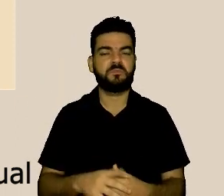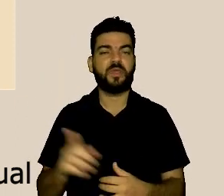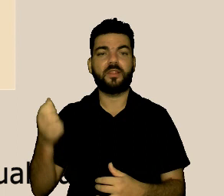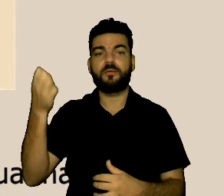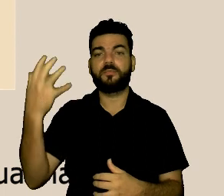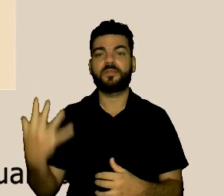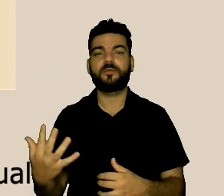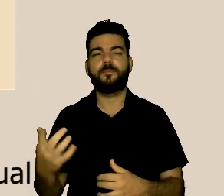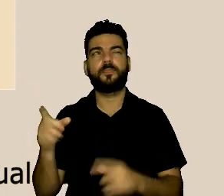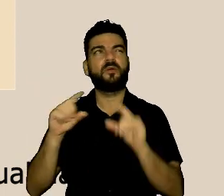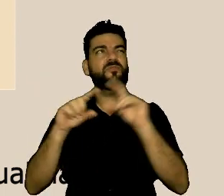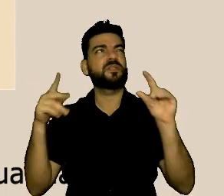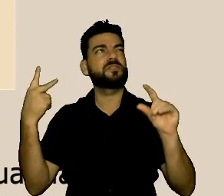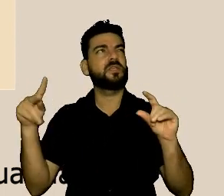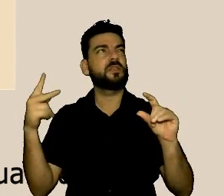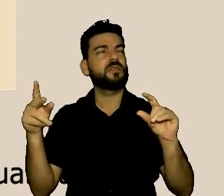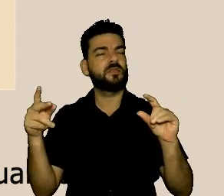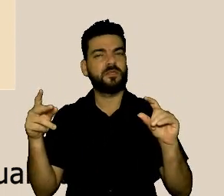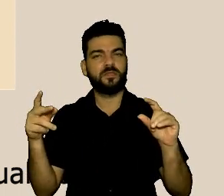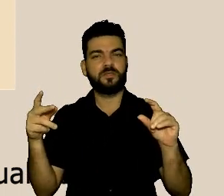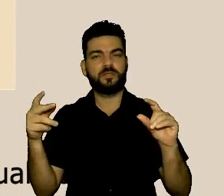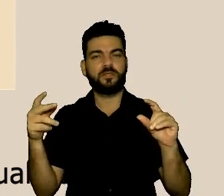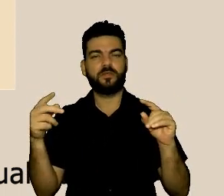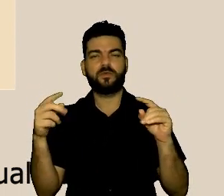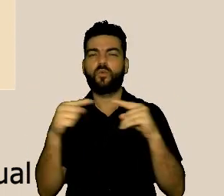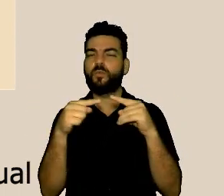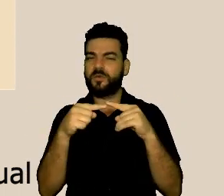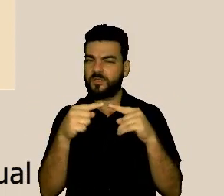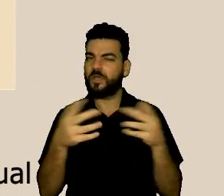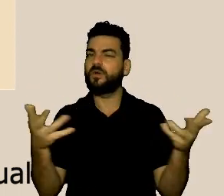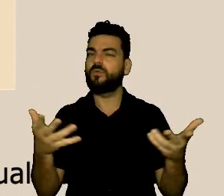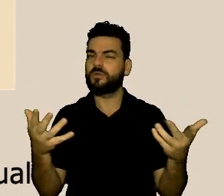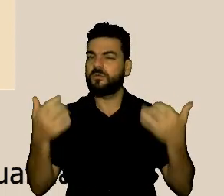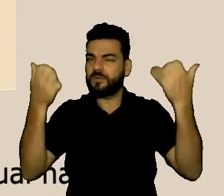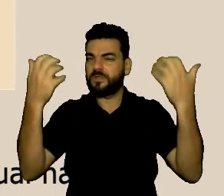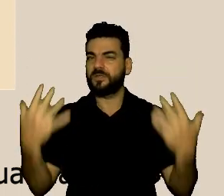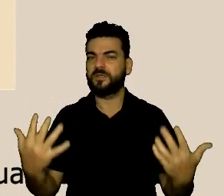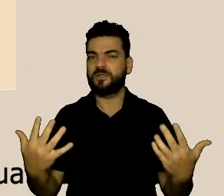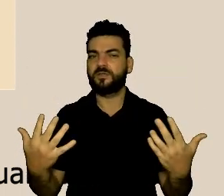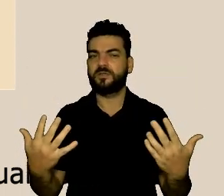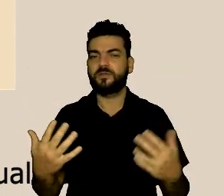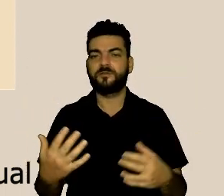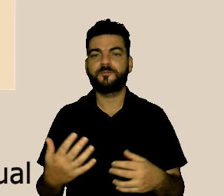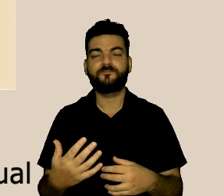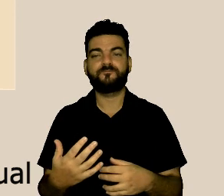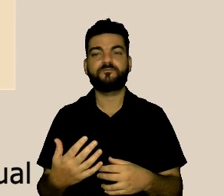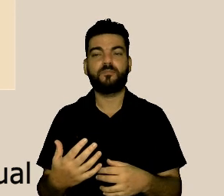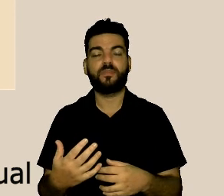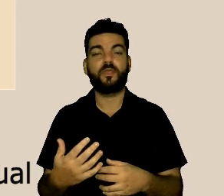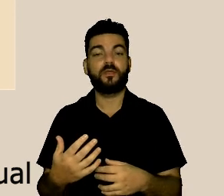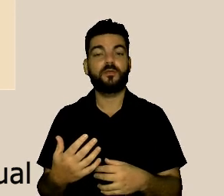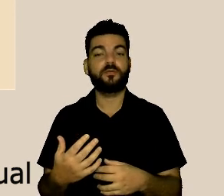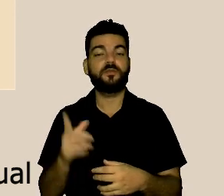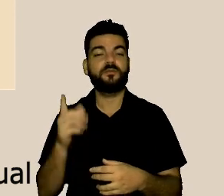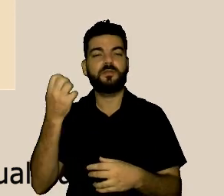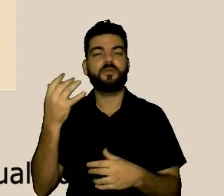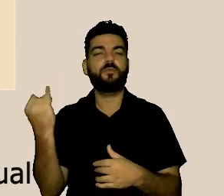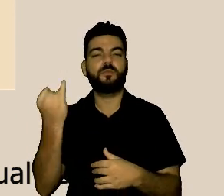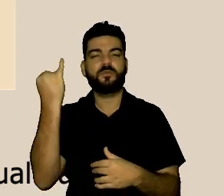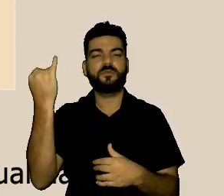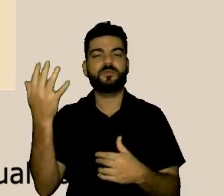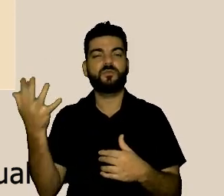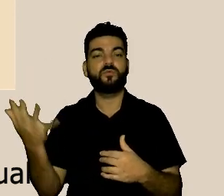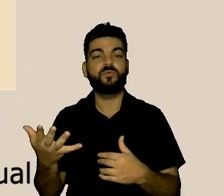uma fala que combina com o que a doutora Maria Fernanda trouxe no primeiro dia, que a doutora Maria Fernanda fala da importância da gente